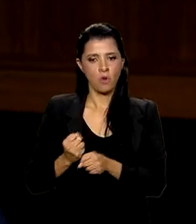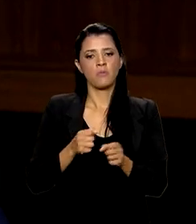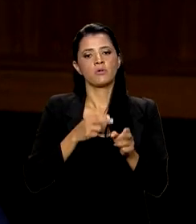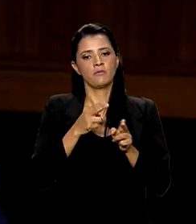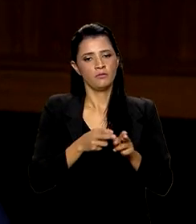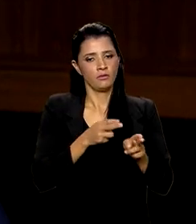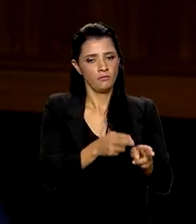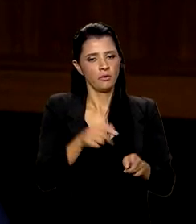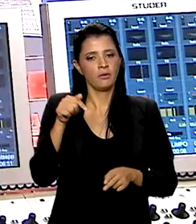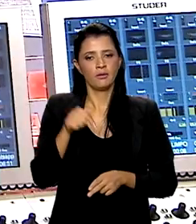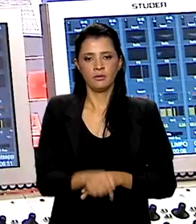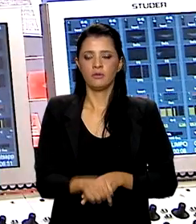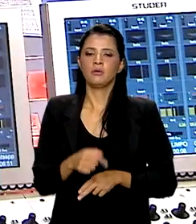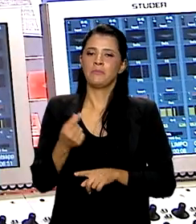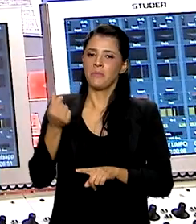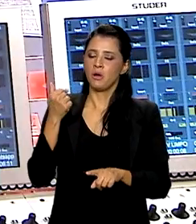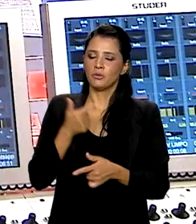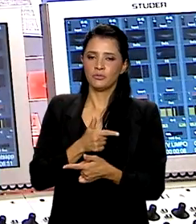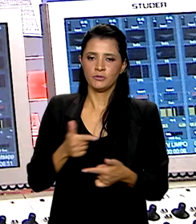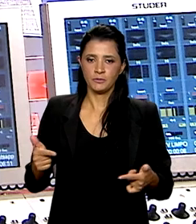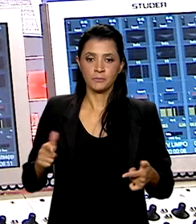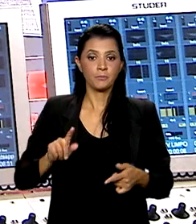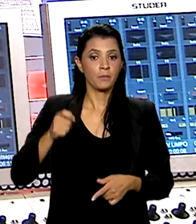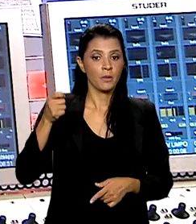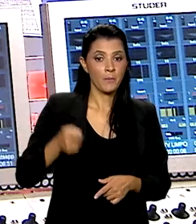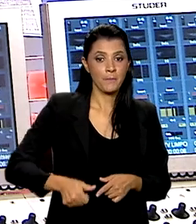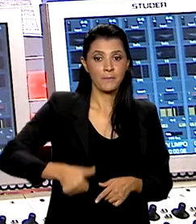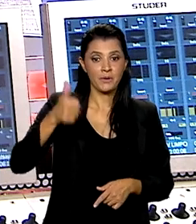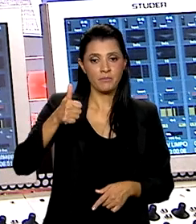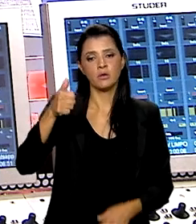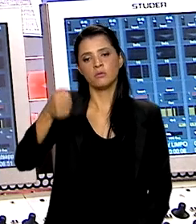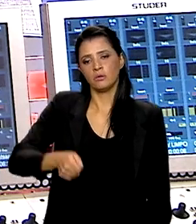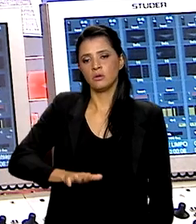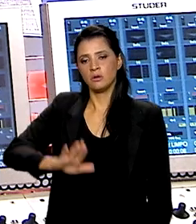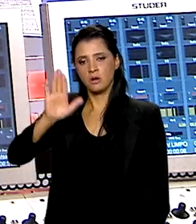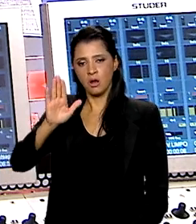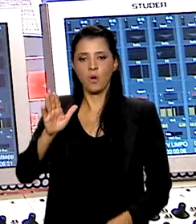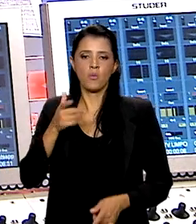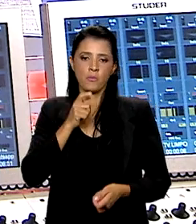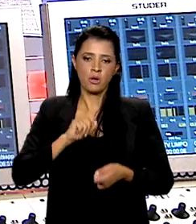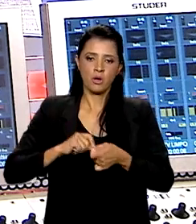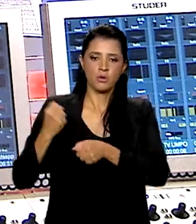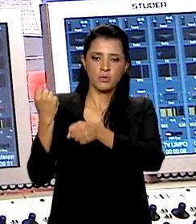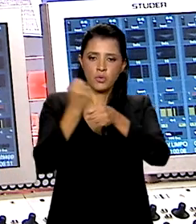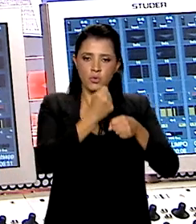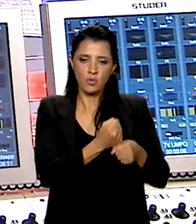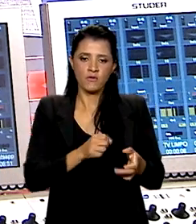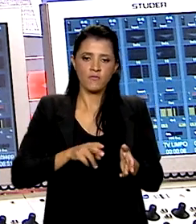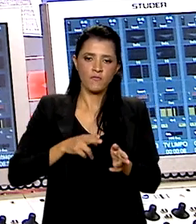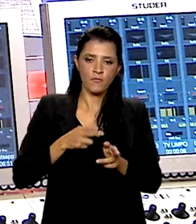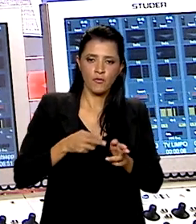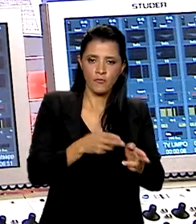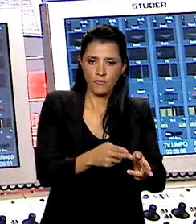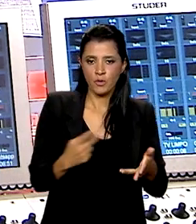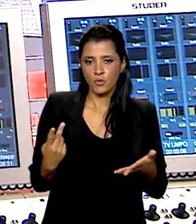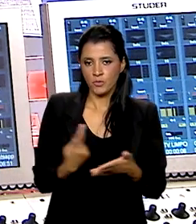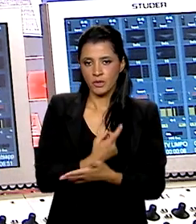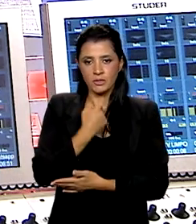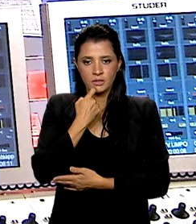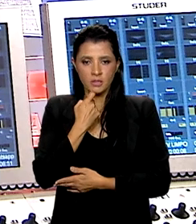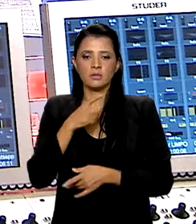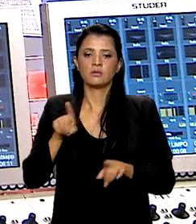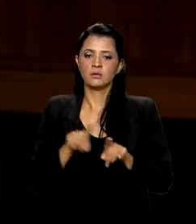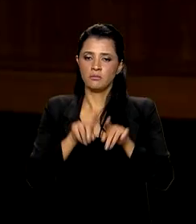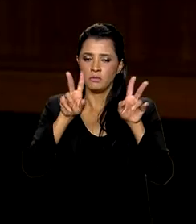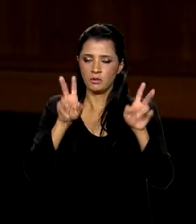em muito tempo. O primeiro leilão de rodovias do governo Lula, que ocorre nesta sexta-feira, também foi tema do Bom Dia,